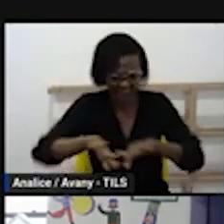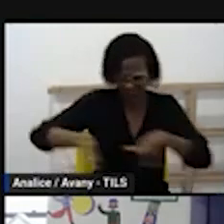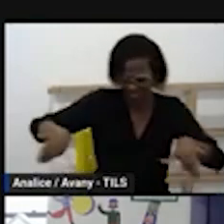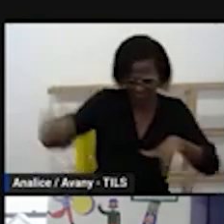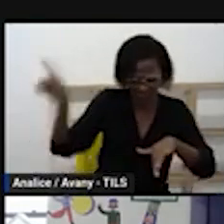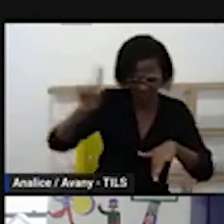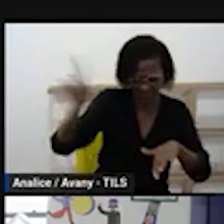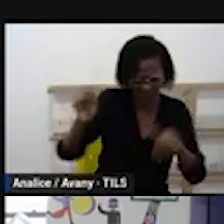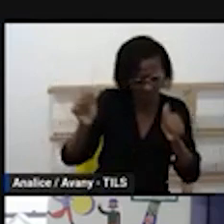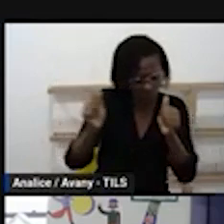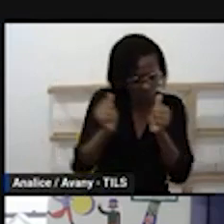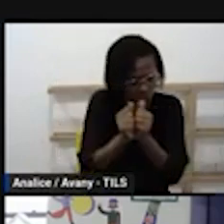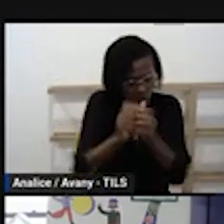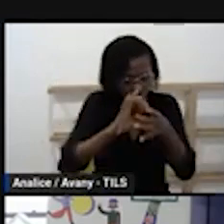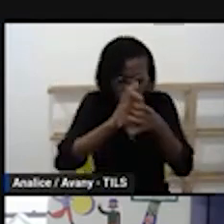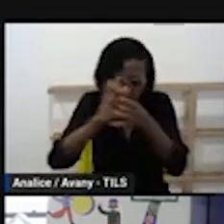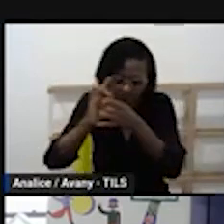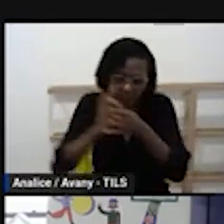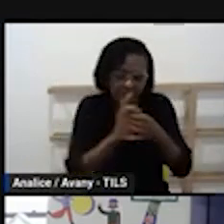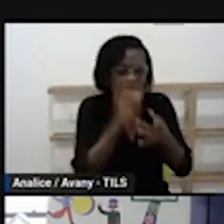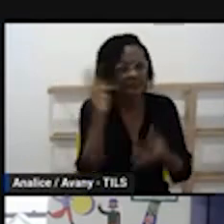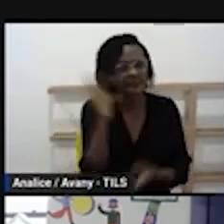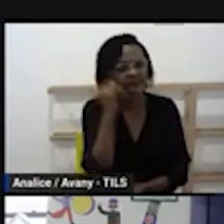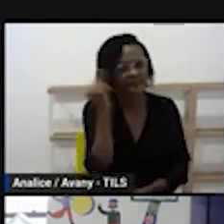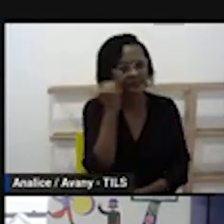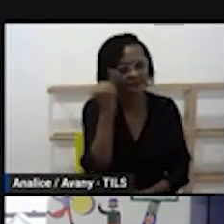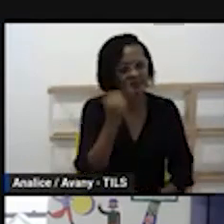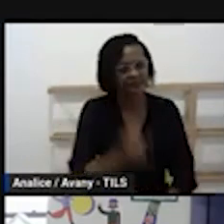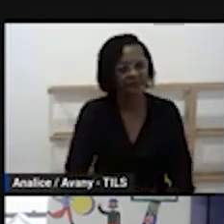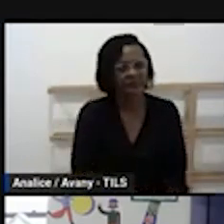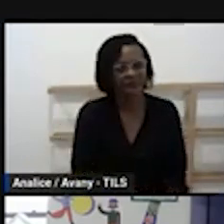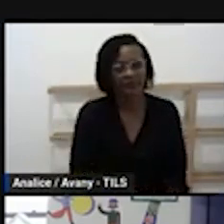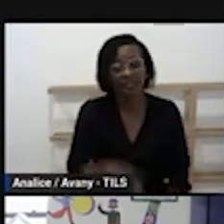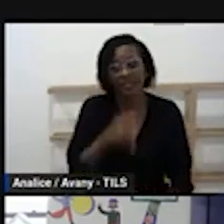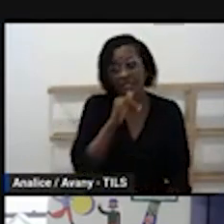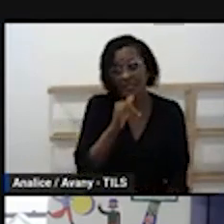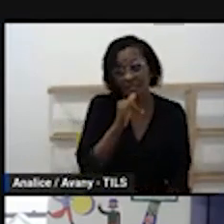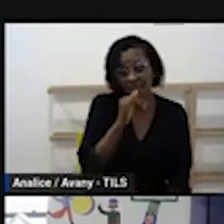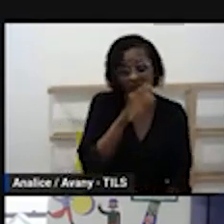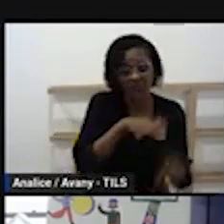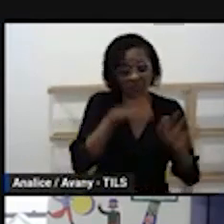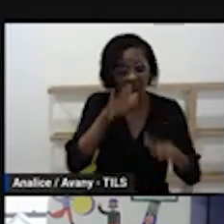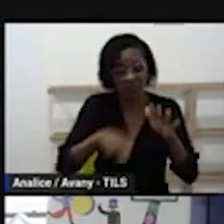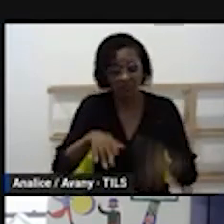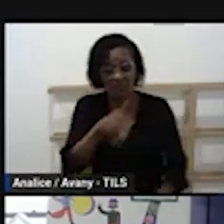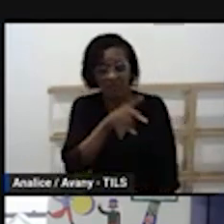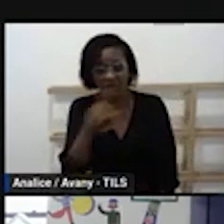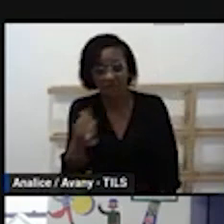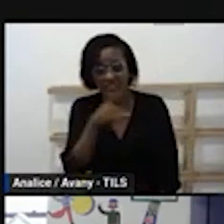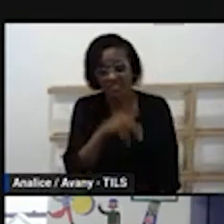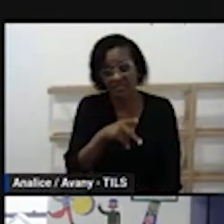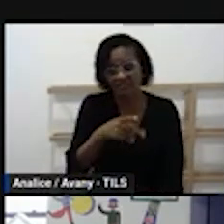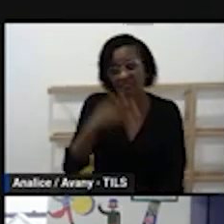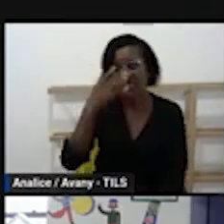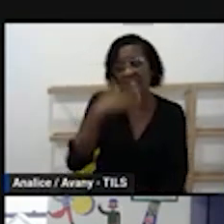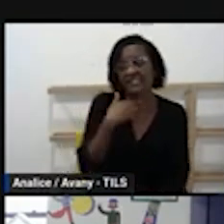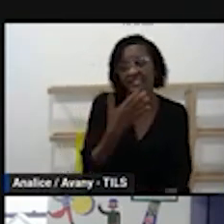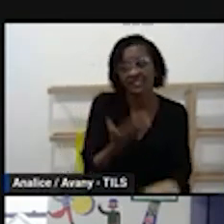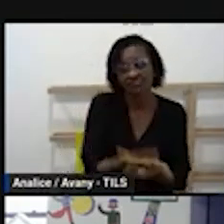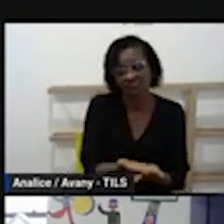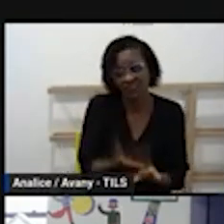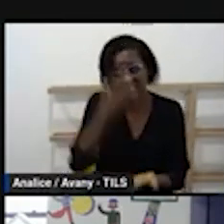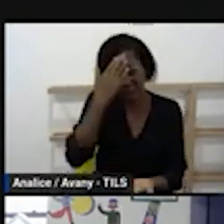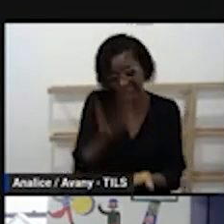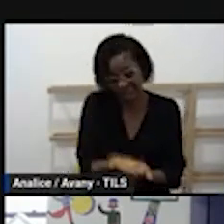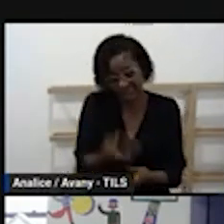o que acontece muito com o projeto é que o professor muitas vezes acredita que a criança precisa ter o conhecimento sobre